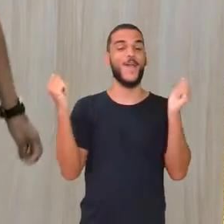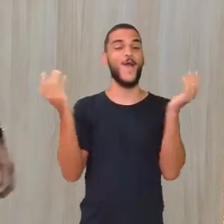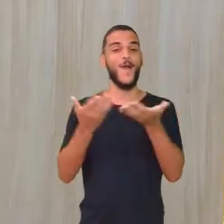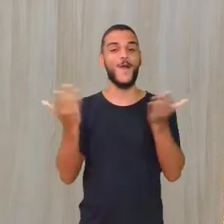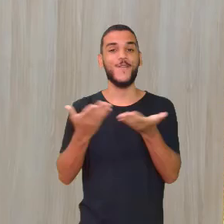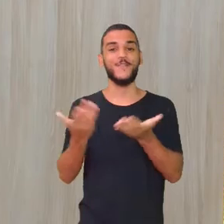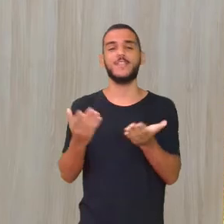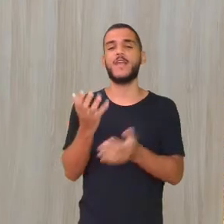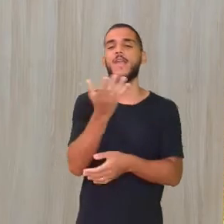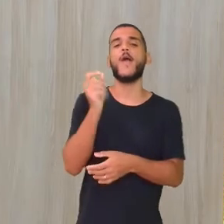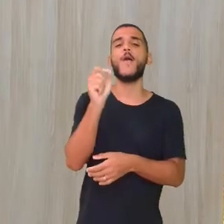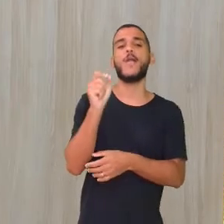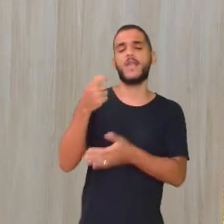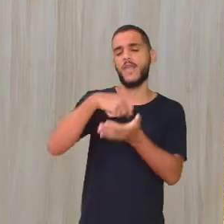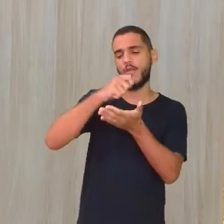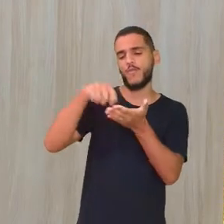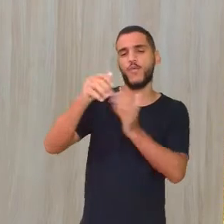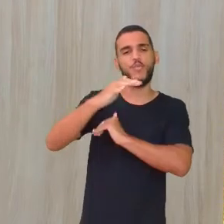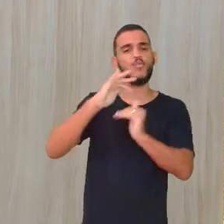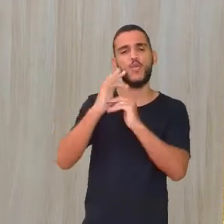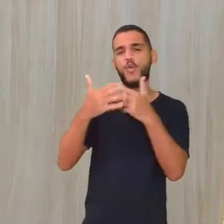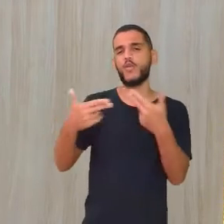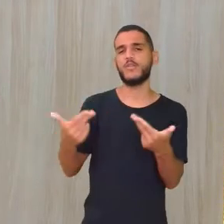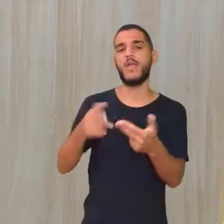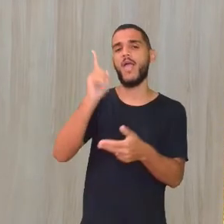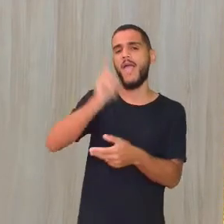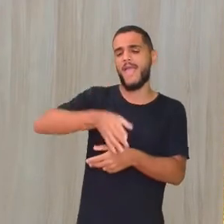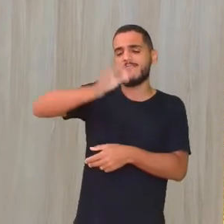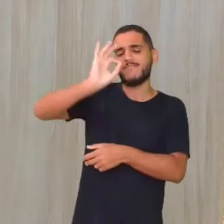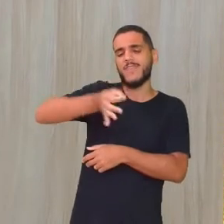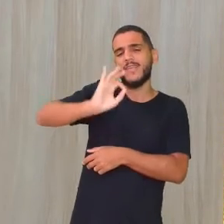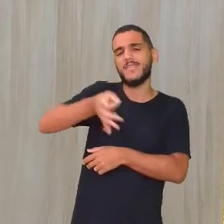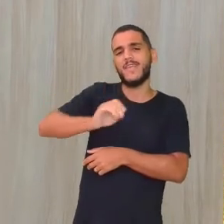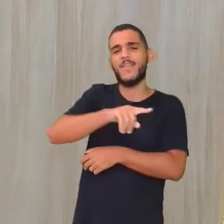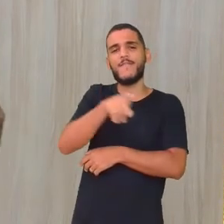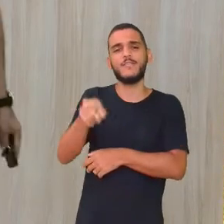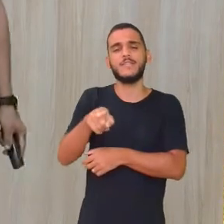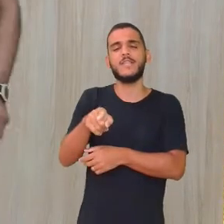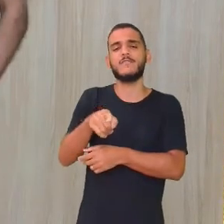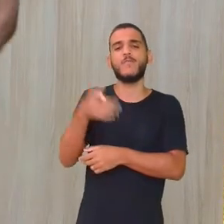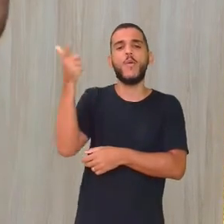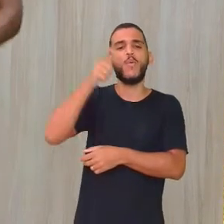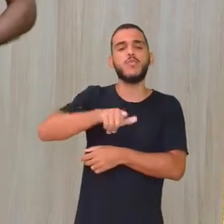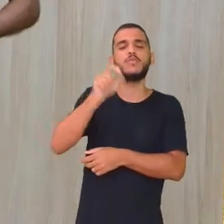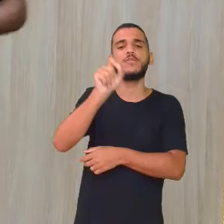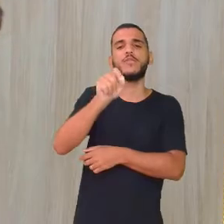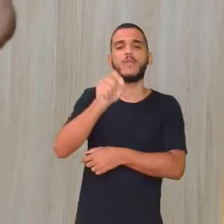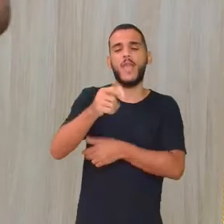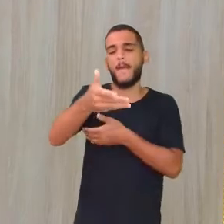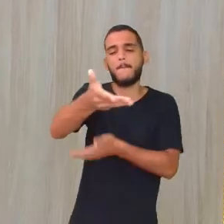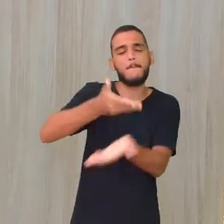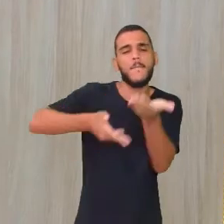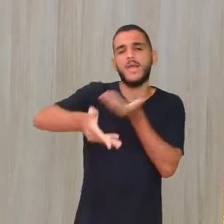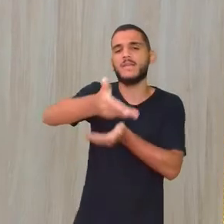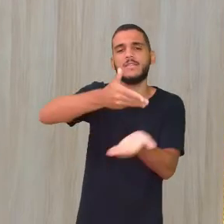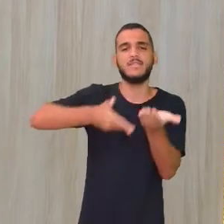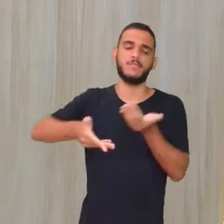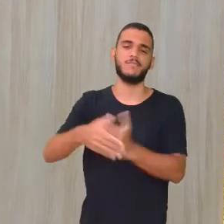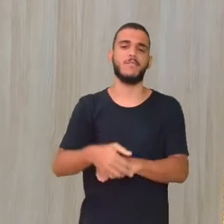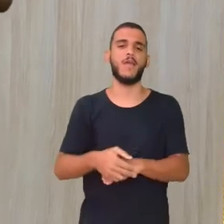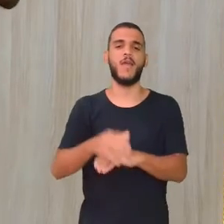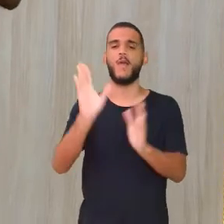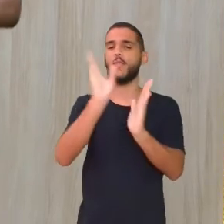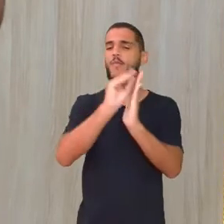a gente vai querer que vocês anotem tudo direitinho Porque vai ser questão certeza Para que você esteja aí Bem interativo aí conosco No